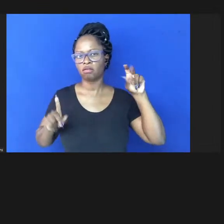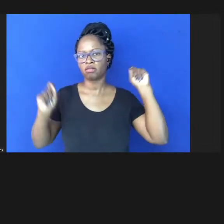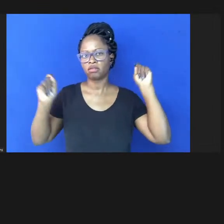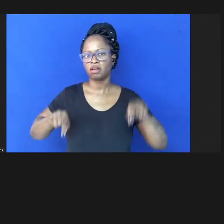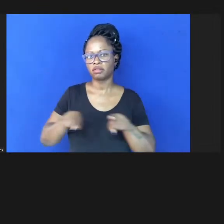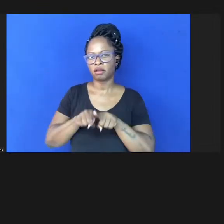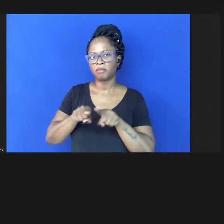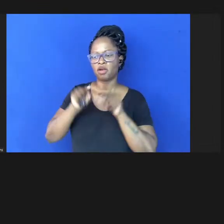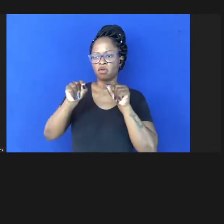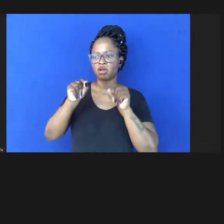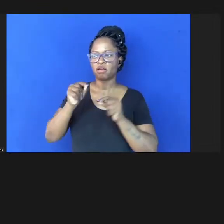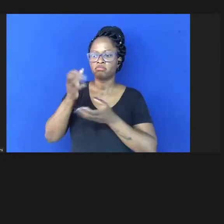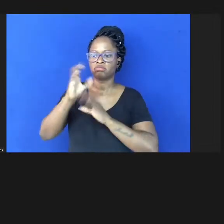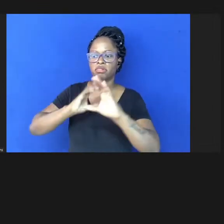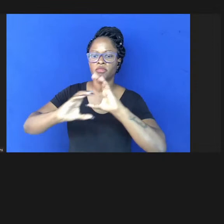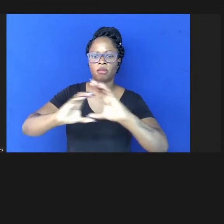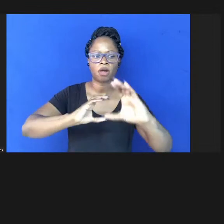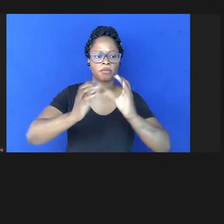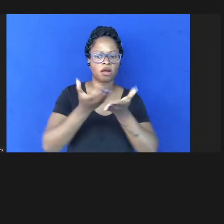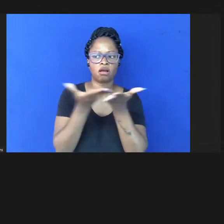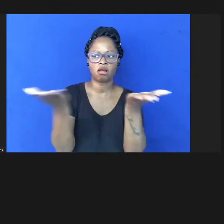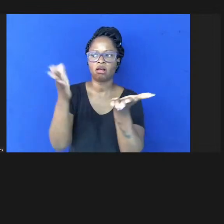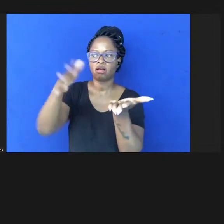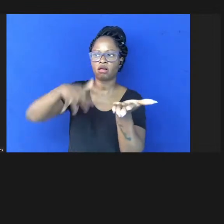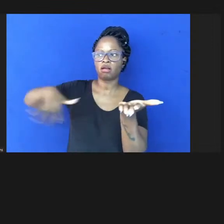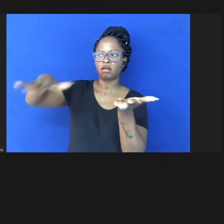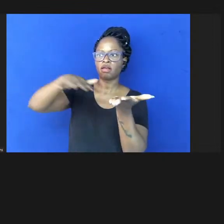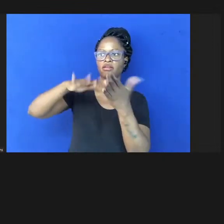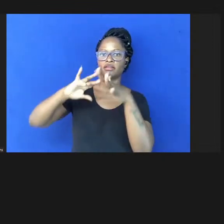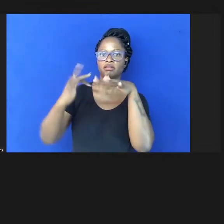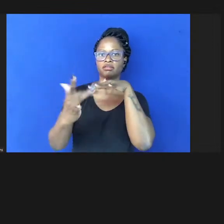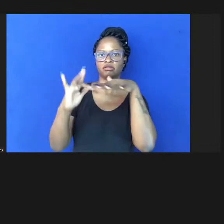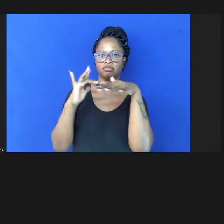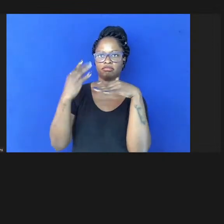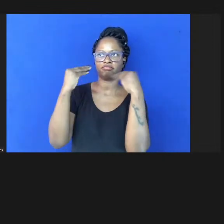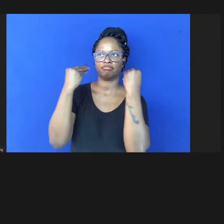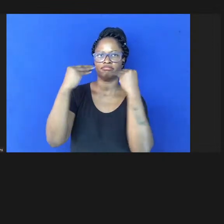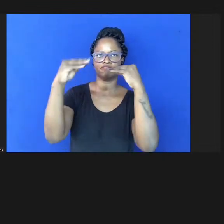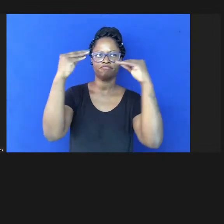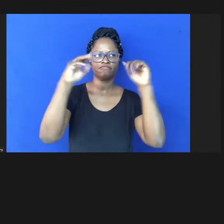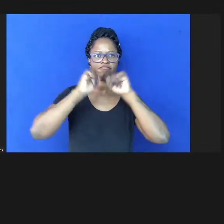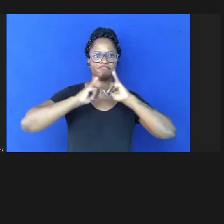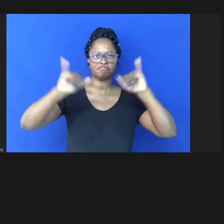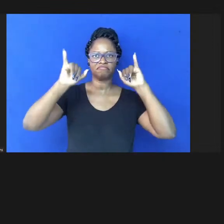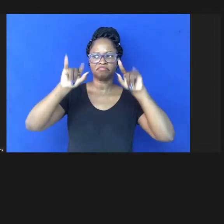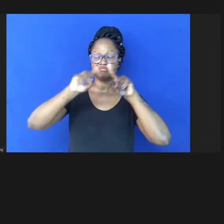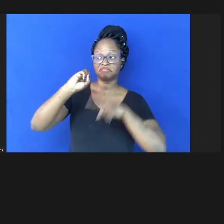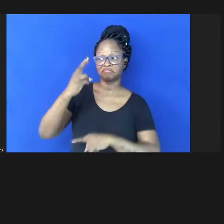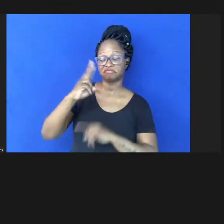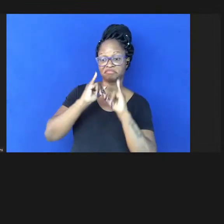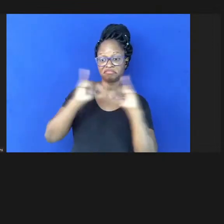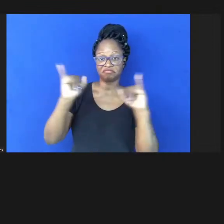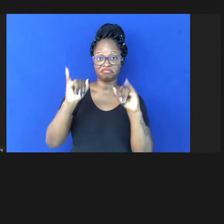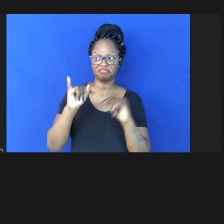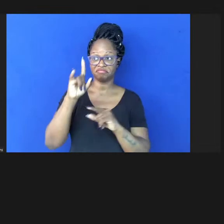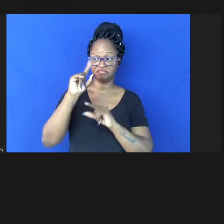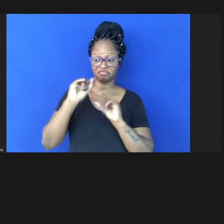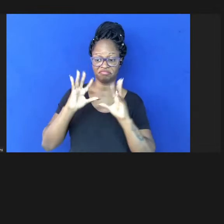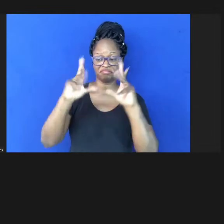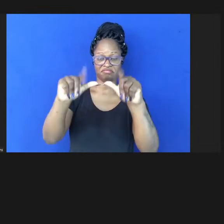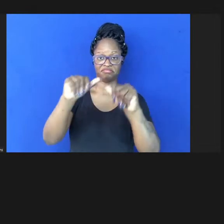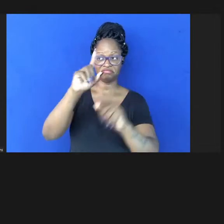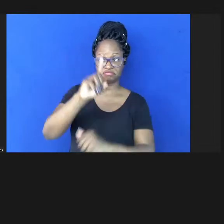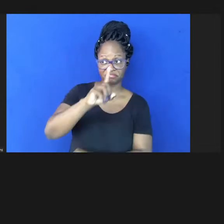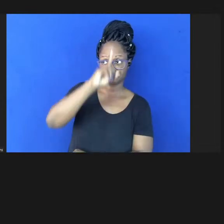comunicação com o público geral através da mídia ou para informar os criadores de políticas e nesse